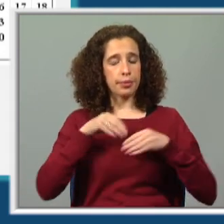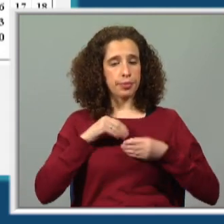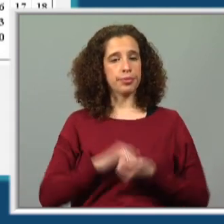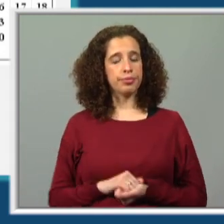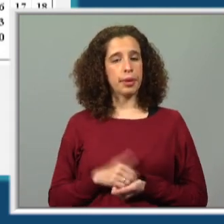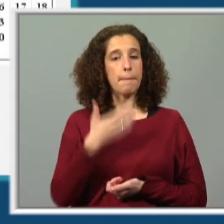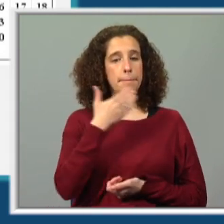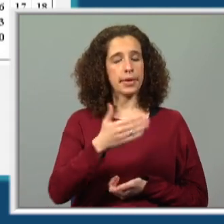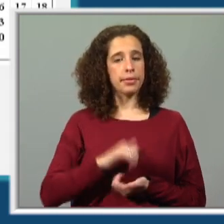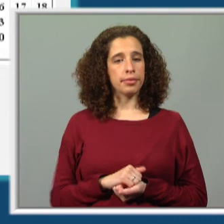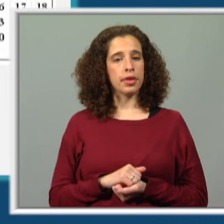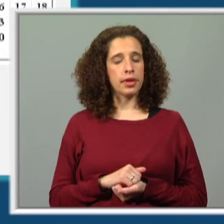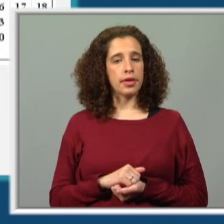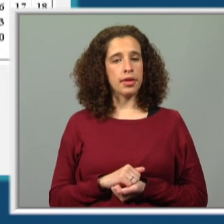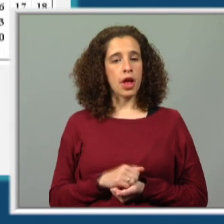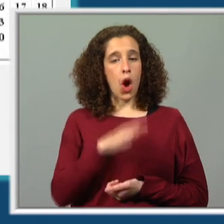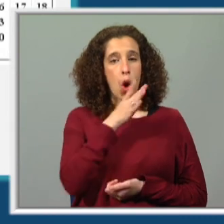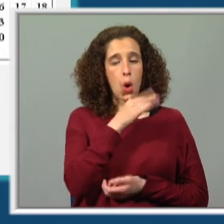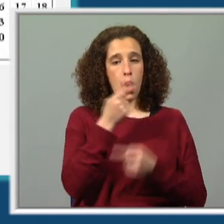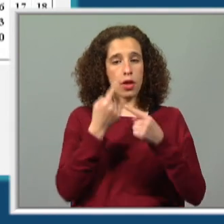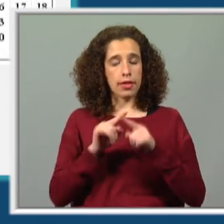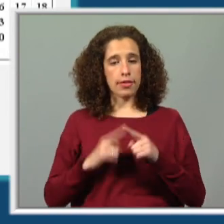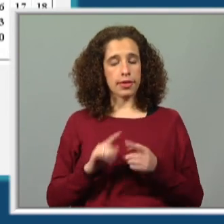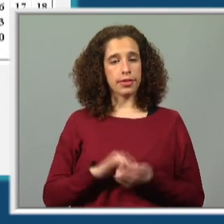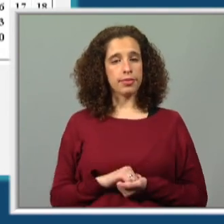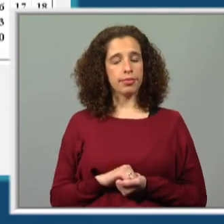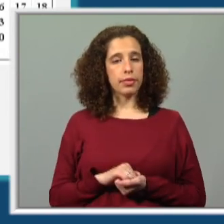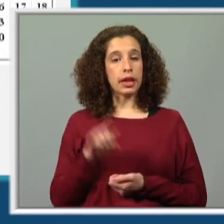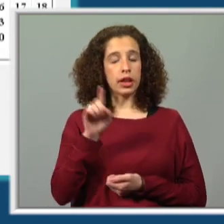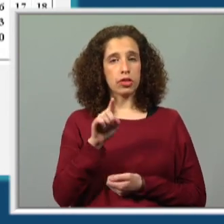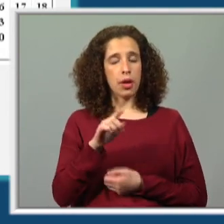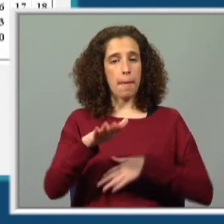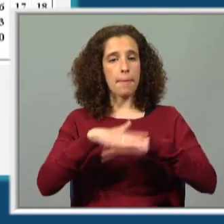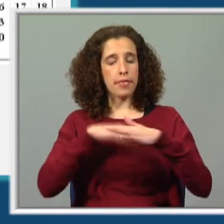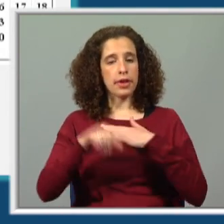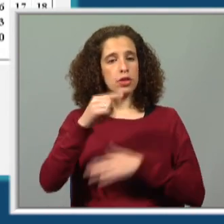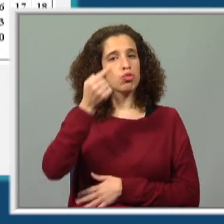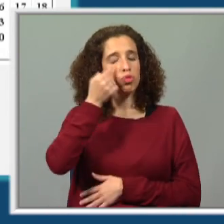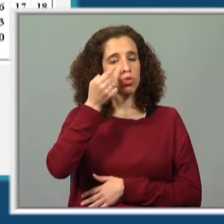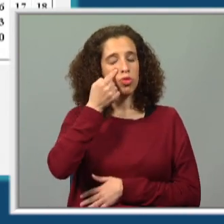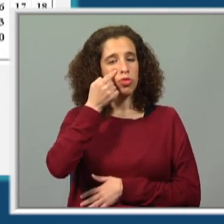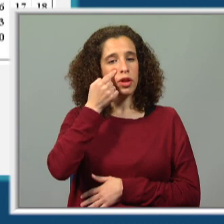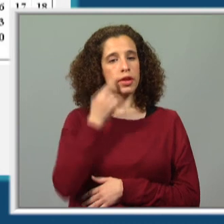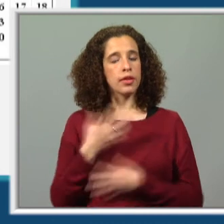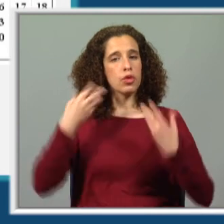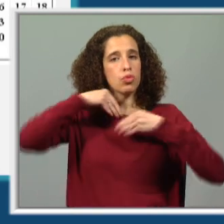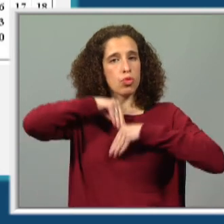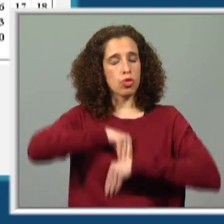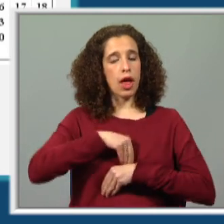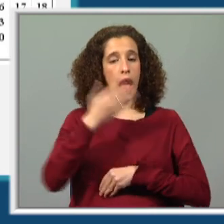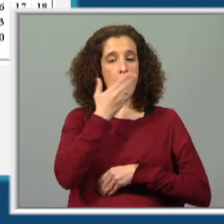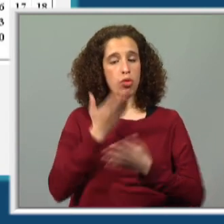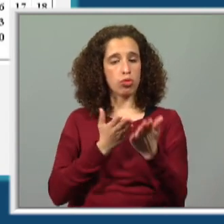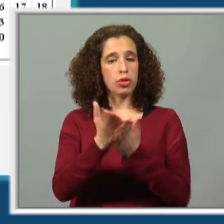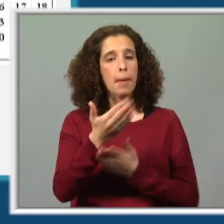Peço-te que, com cores diferentes, e isto para aplicarmos aqui os conhecimentos que tivemos a adquirir neste bloco,